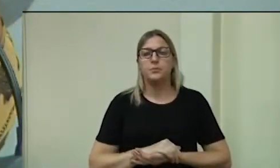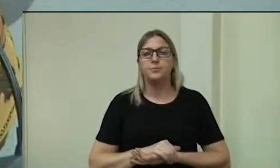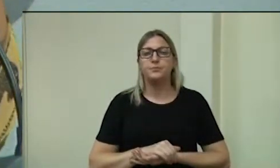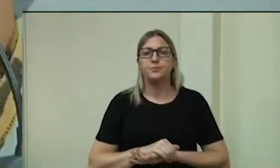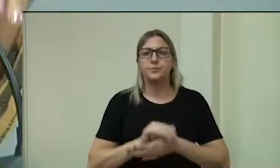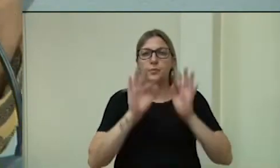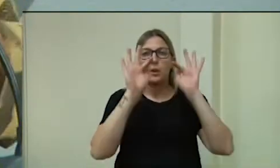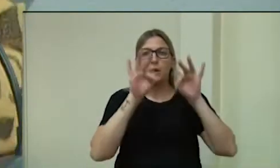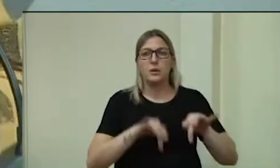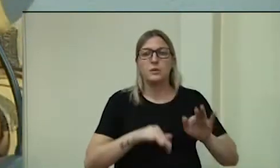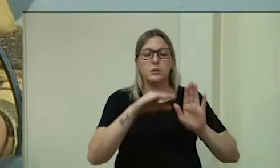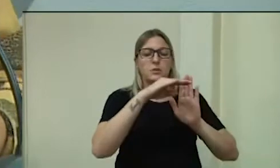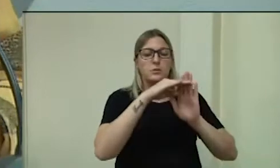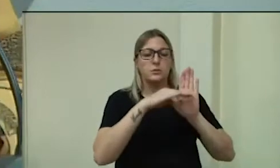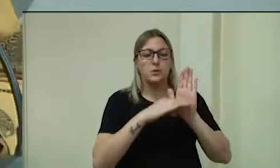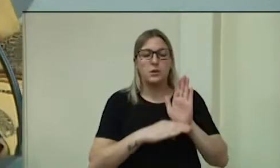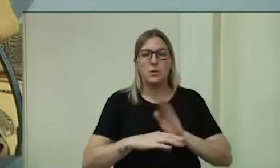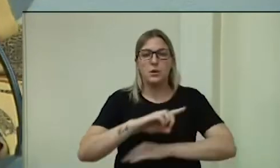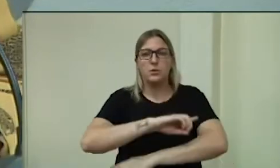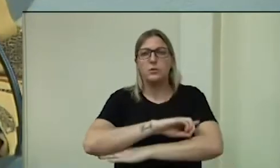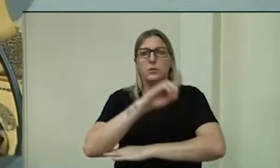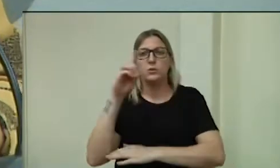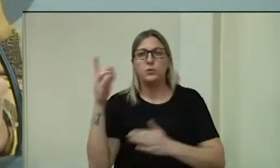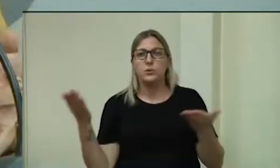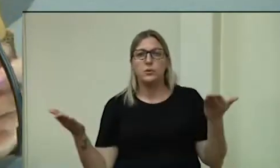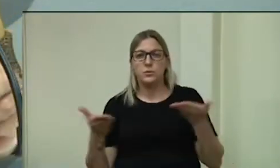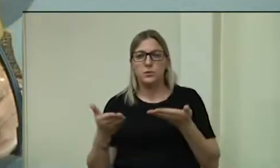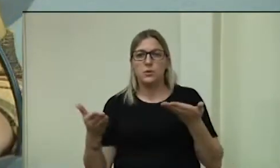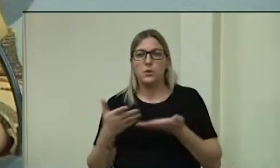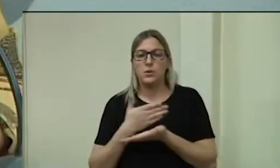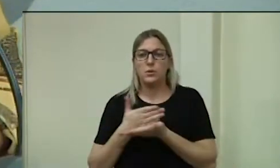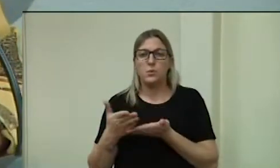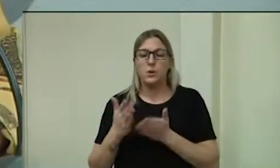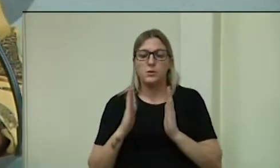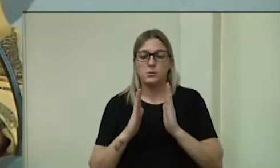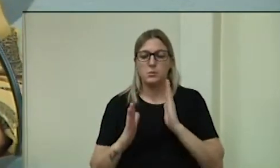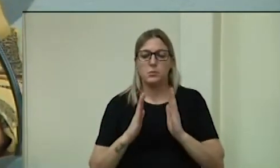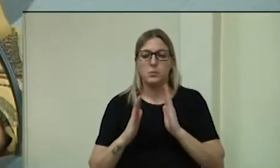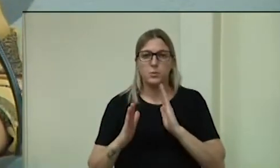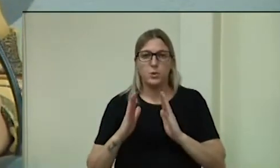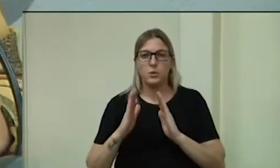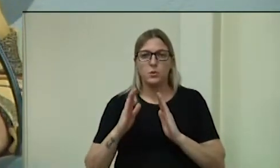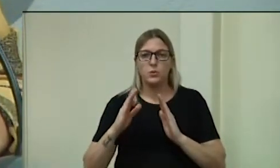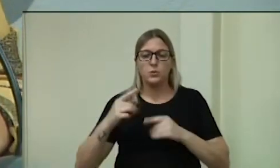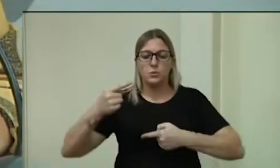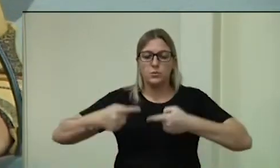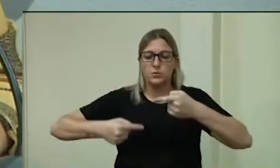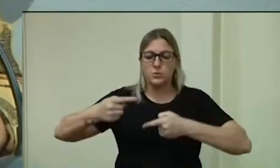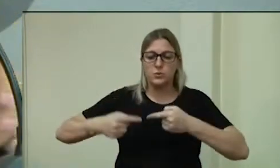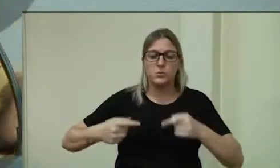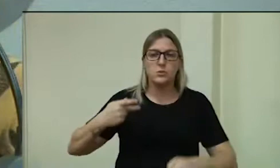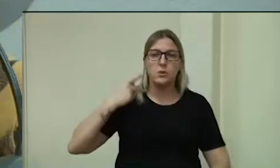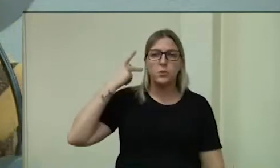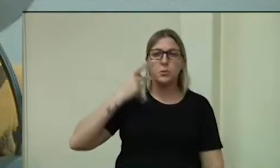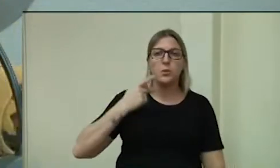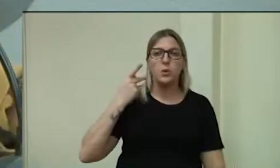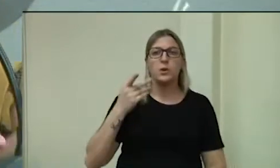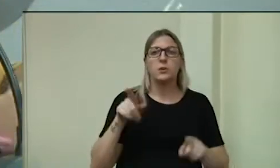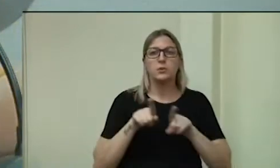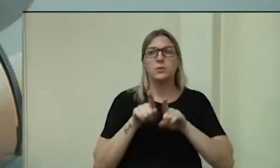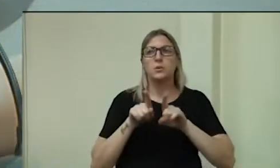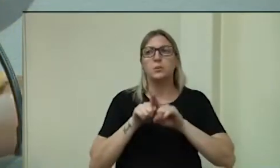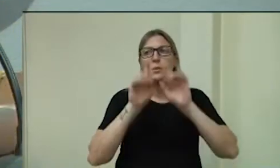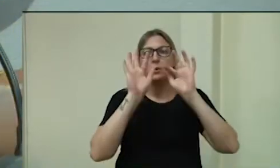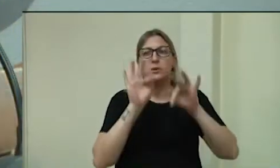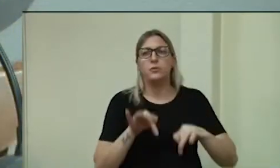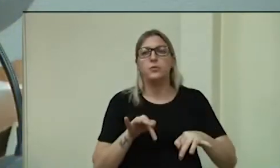Encerrada, então, a ordem do dia, estamos encaminhando o expediente político e encerradas as